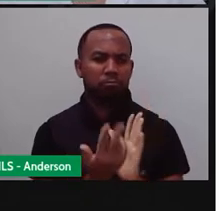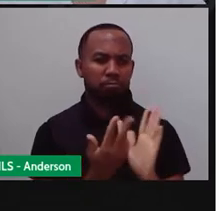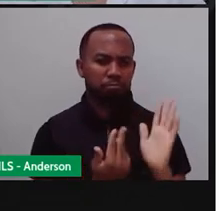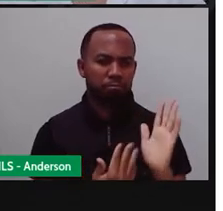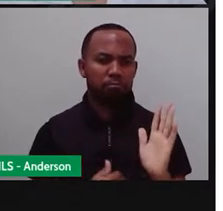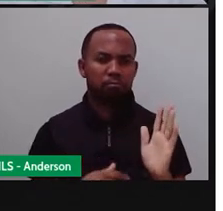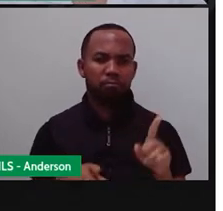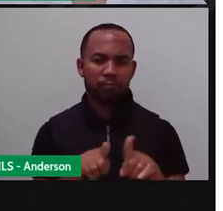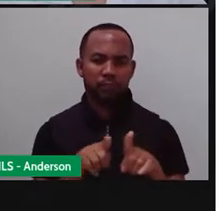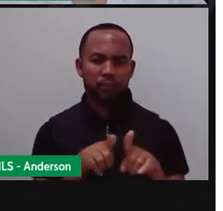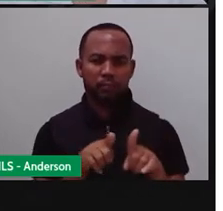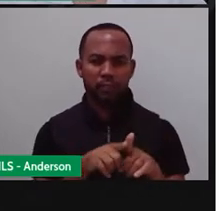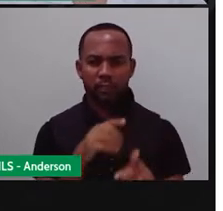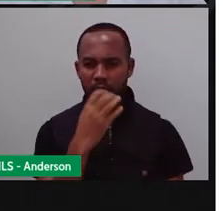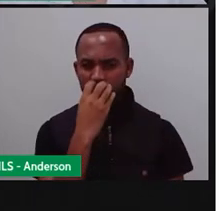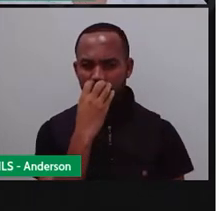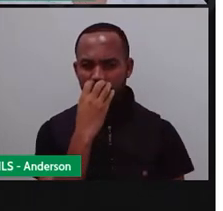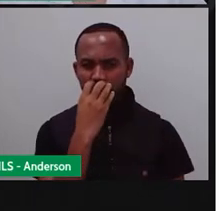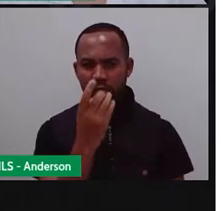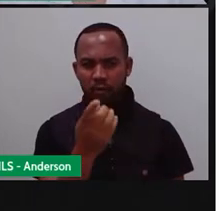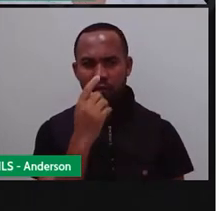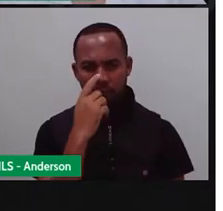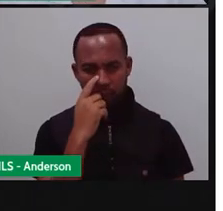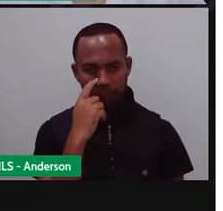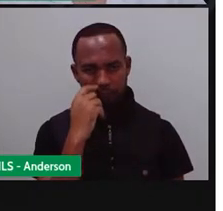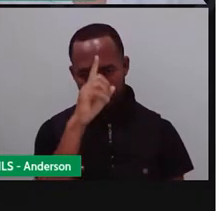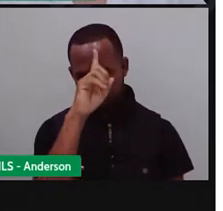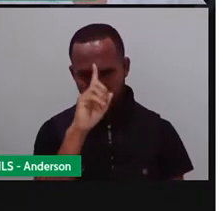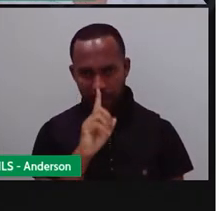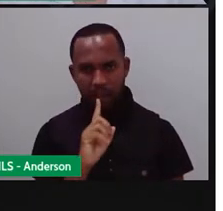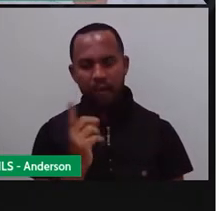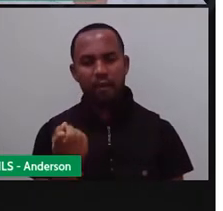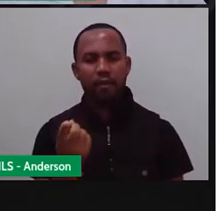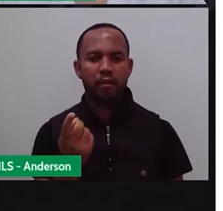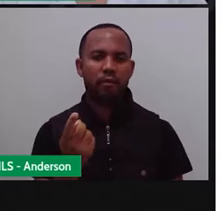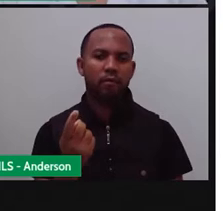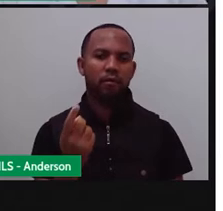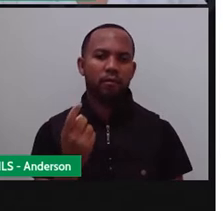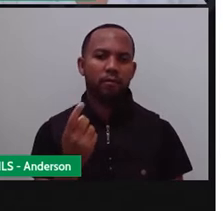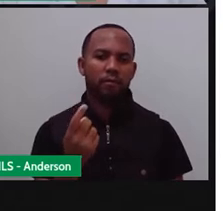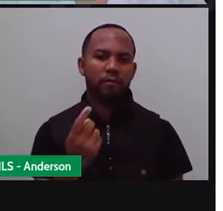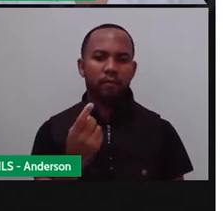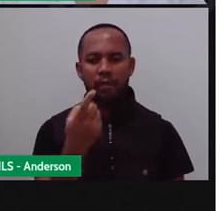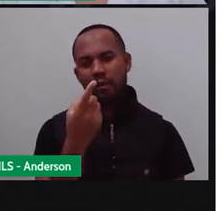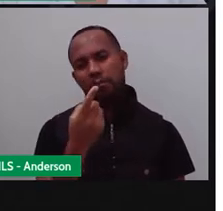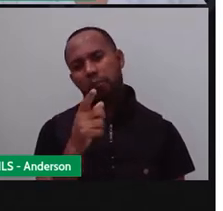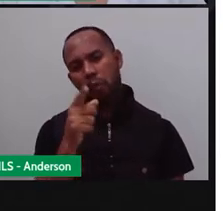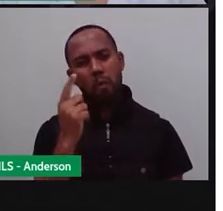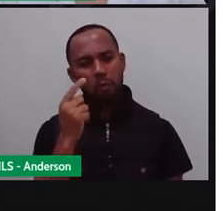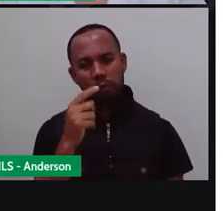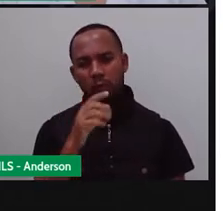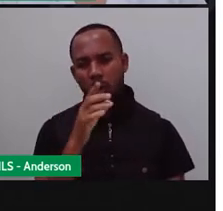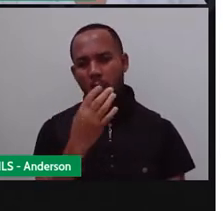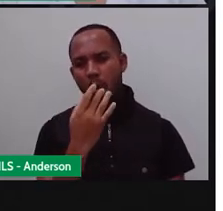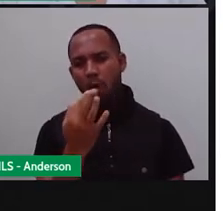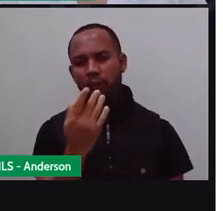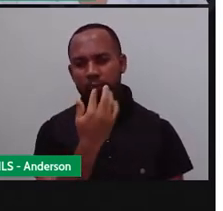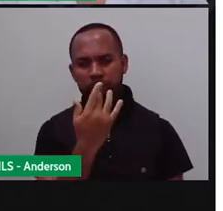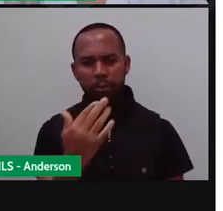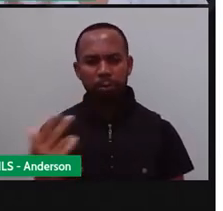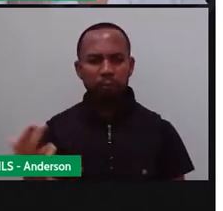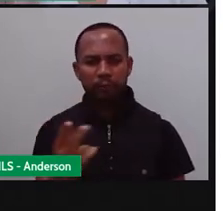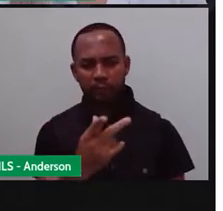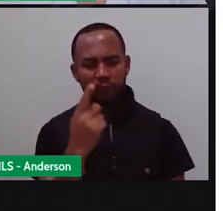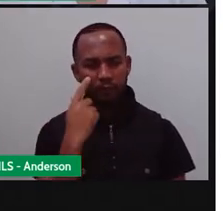Dois cachorros, né? Aqui agora, olha, um amarelinho, um marronzinho, tudo bonitinho, florzinha. Bem colorido também. E aí,